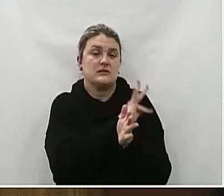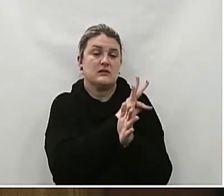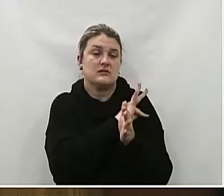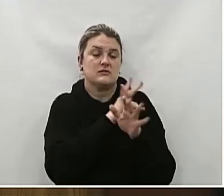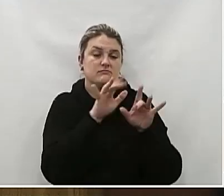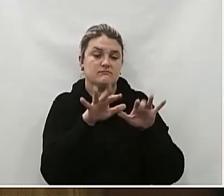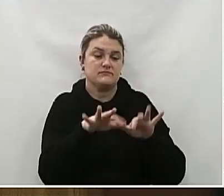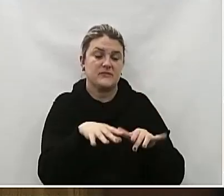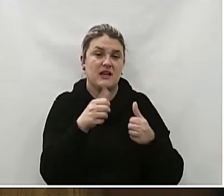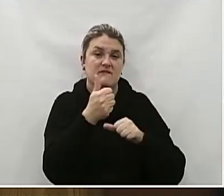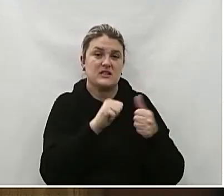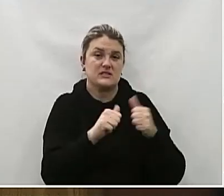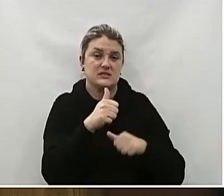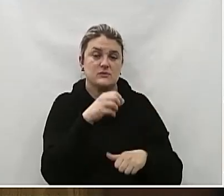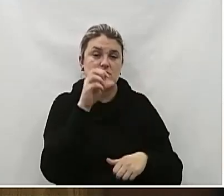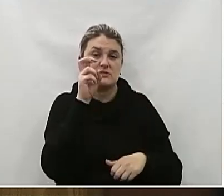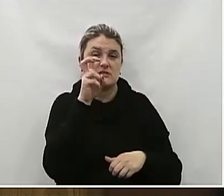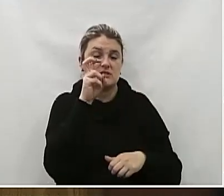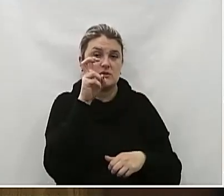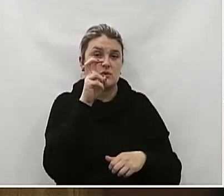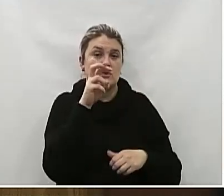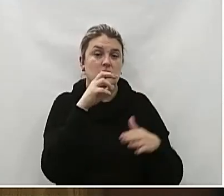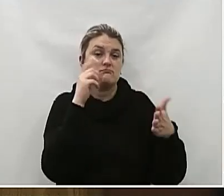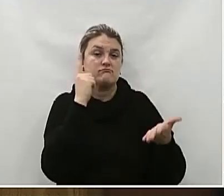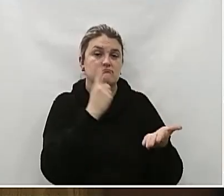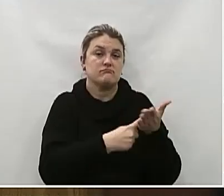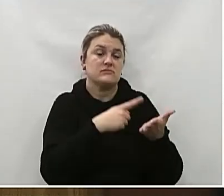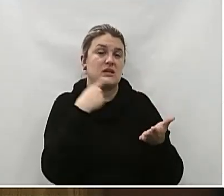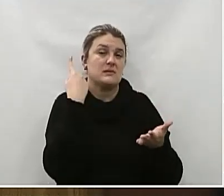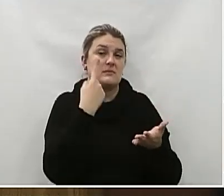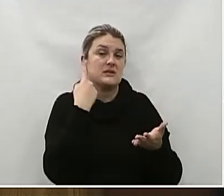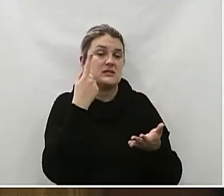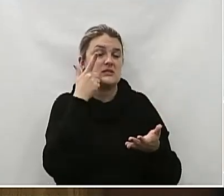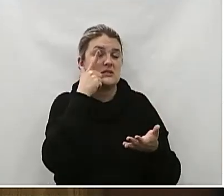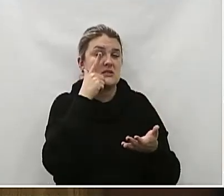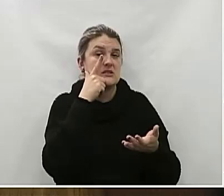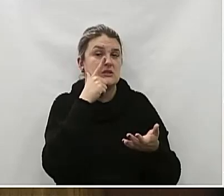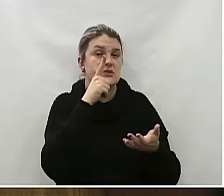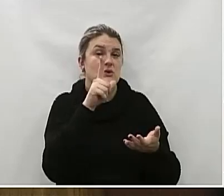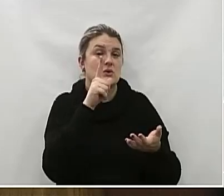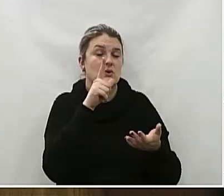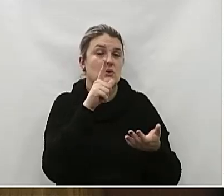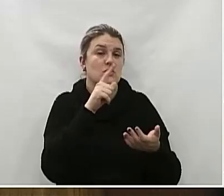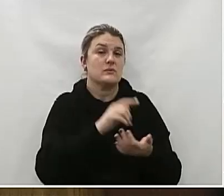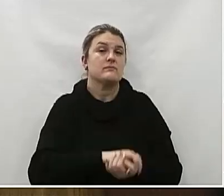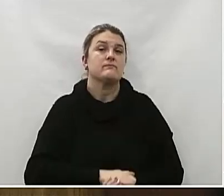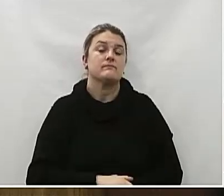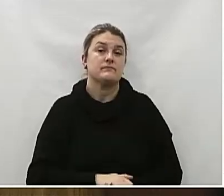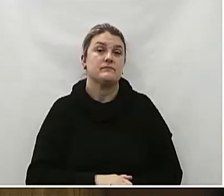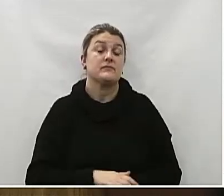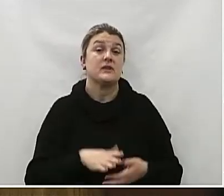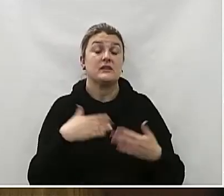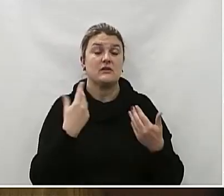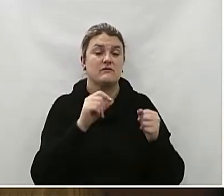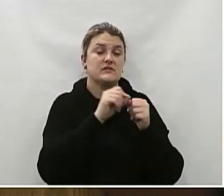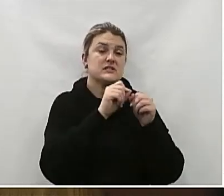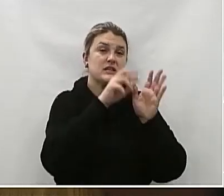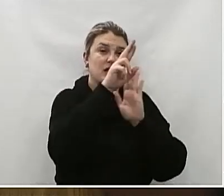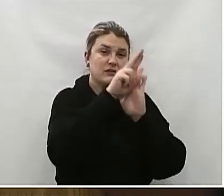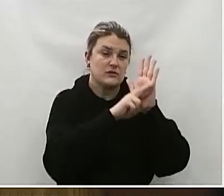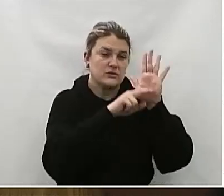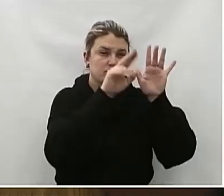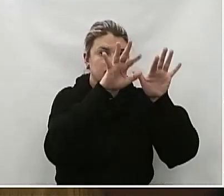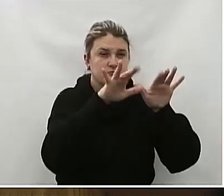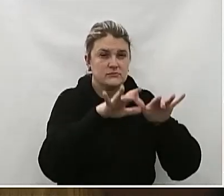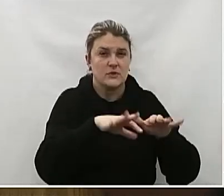5. Contrato firmado Com a empresa Vencedora 6. Cronograma De execução Da obra 7. Relatórios De acompanhamento Da